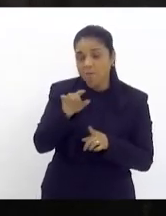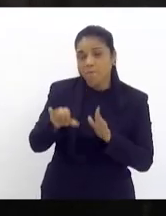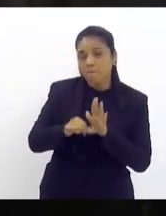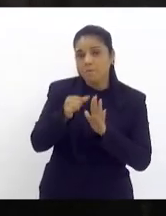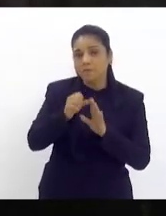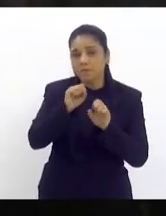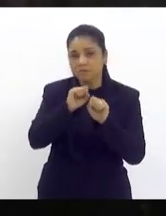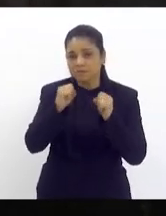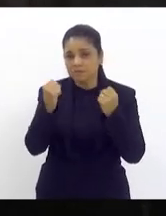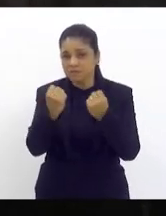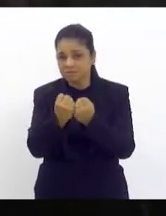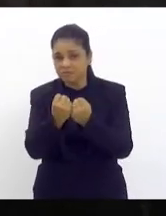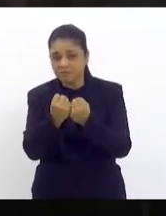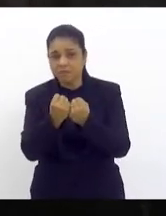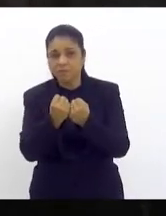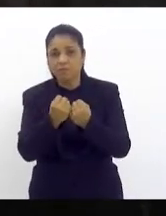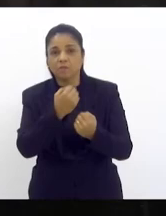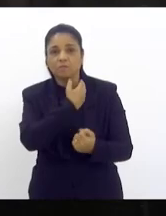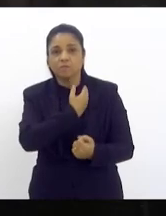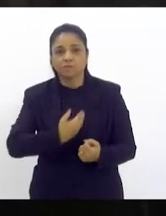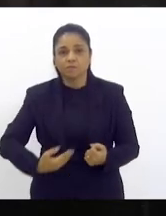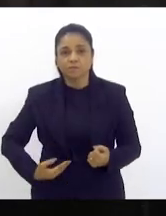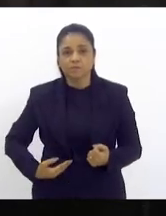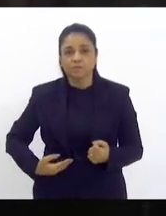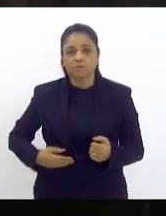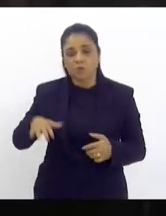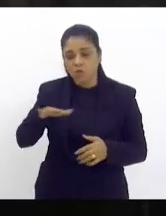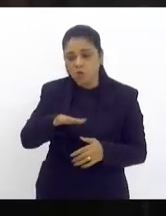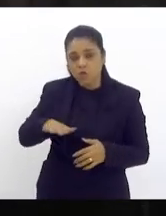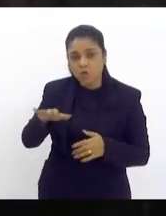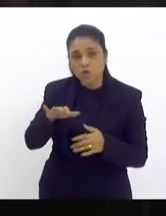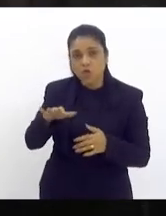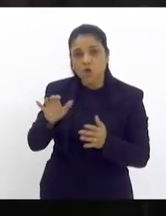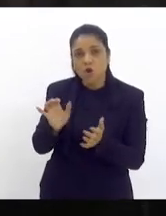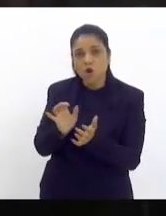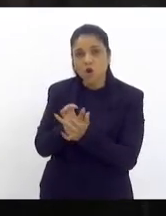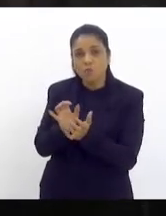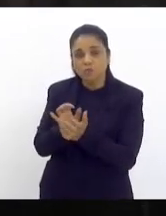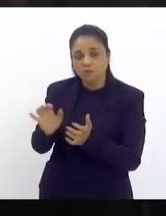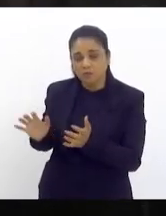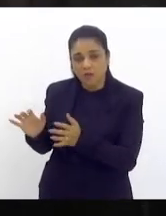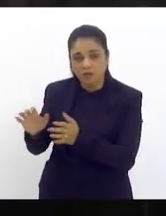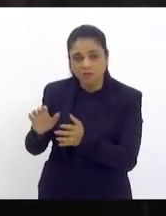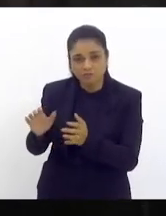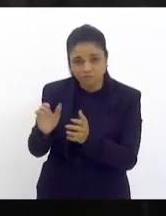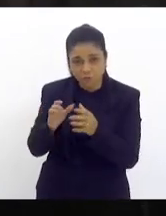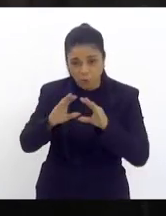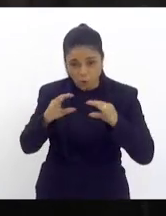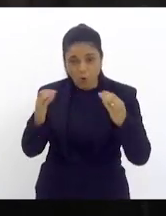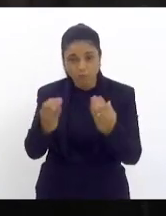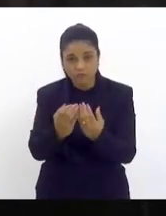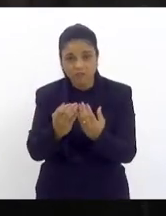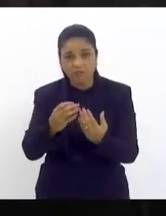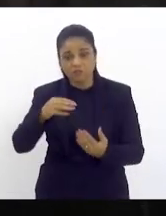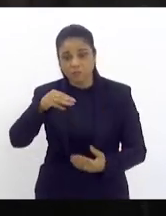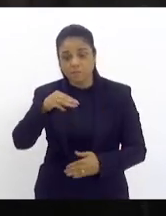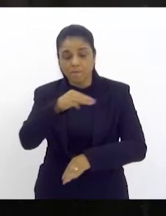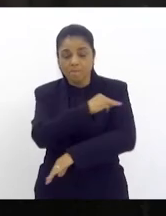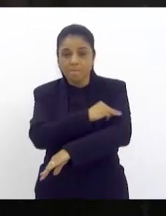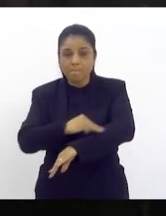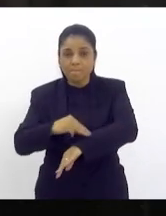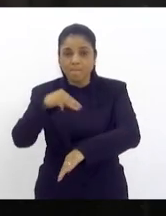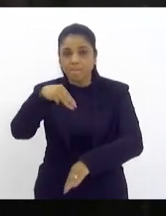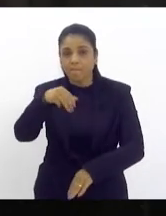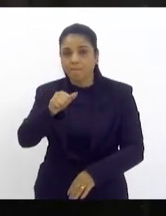municipal das comunidades quilombolas da cidade de Magé fica aqui também o meu elogio a toda a direção da